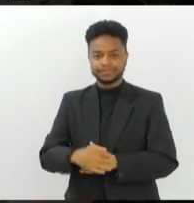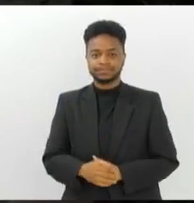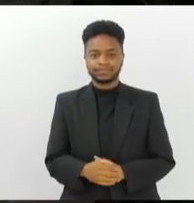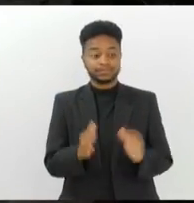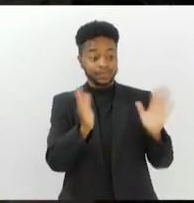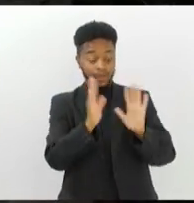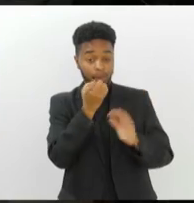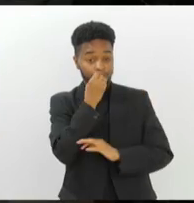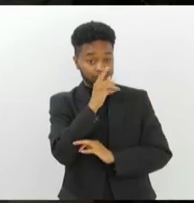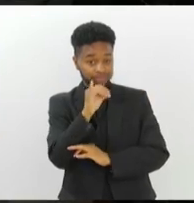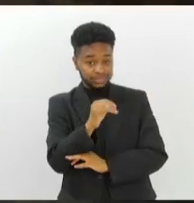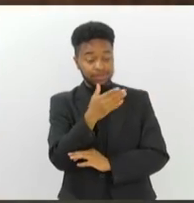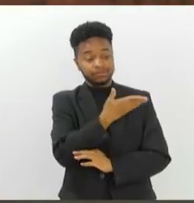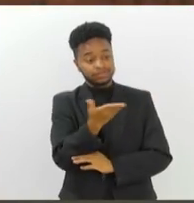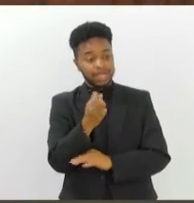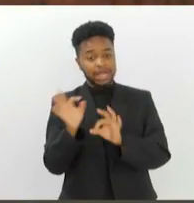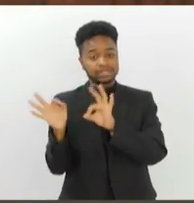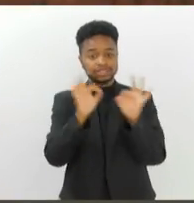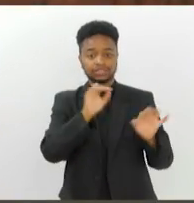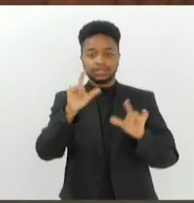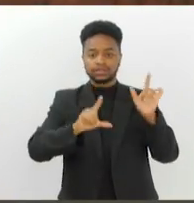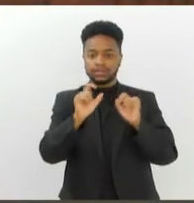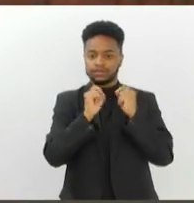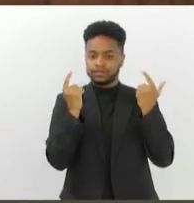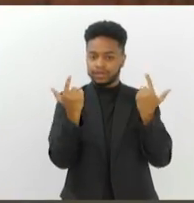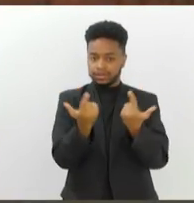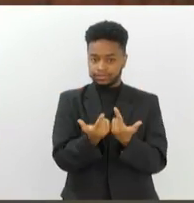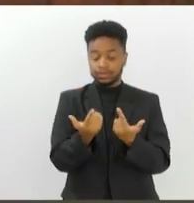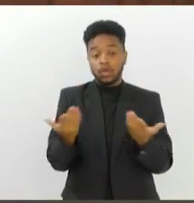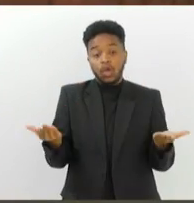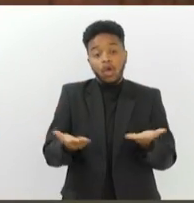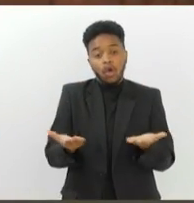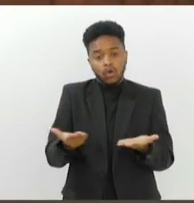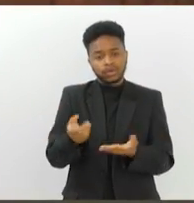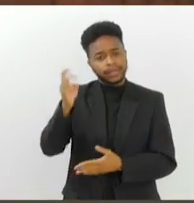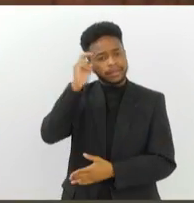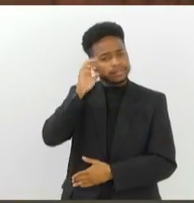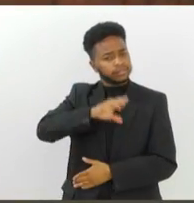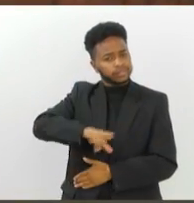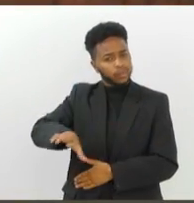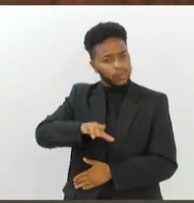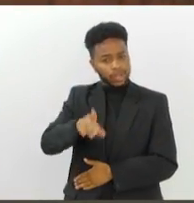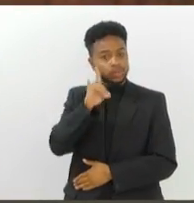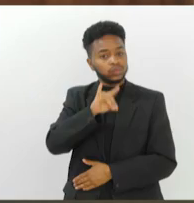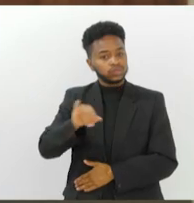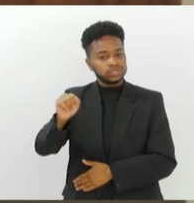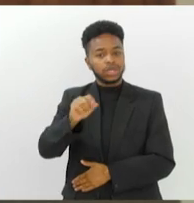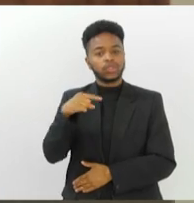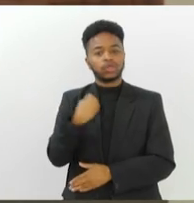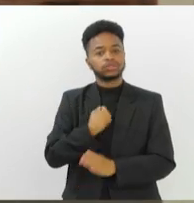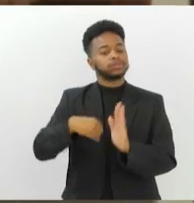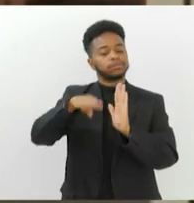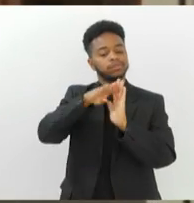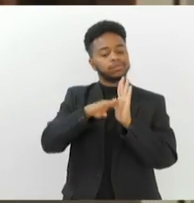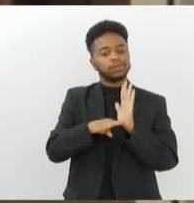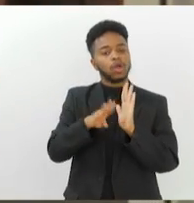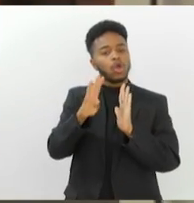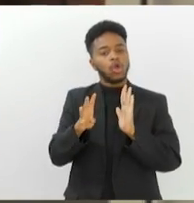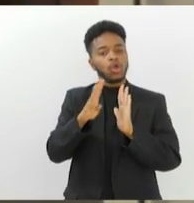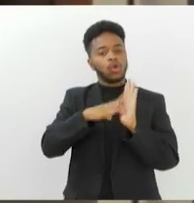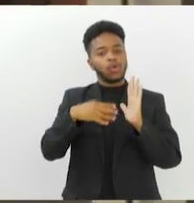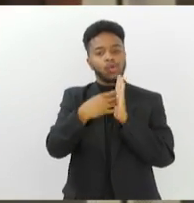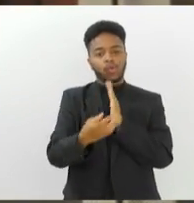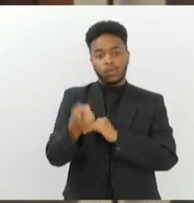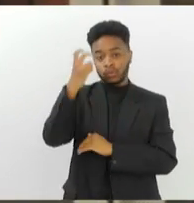Olá, bom dia Vicente, bom dia a todos que acompanham a TV Alerje. Hoje não é quinta-feira, dia da nossa tradicional agenda cultural, mas nós vamos